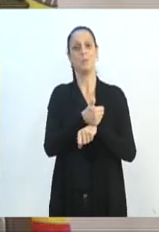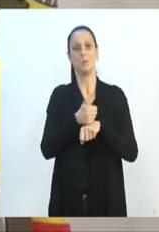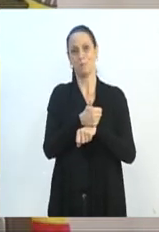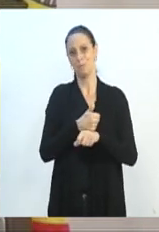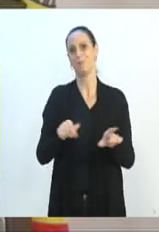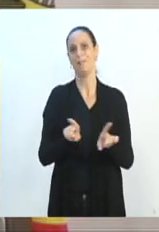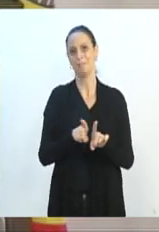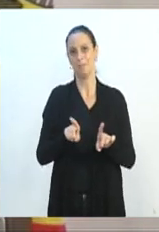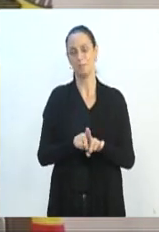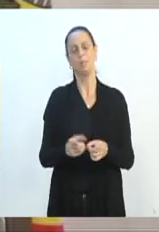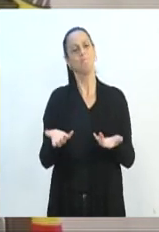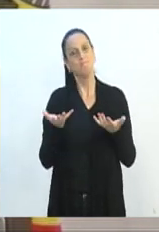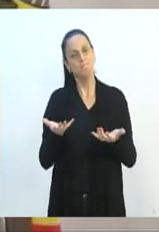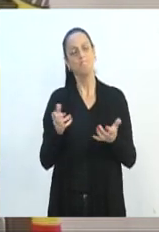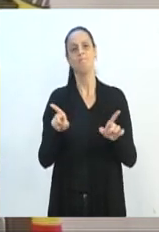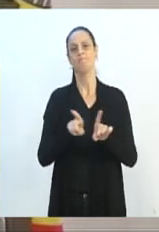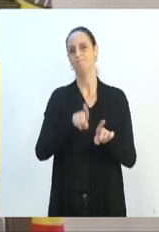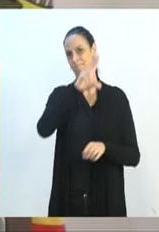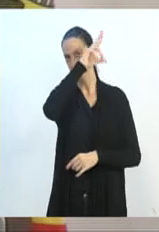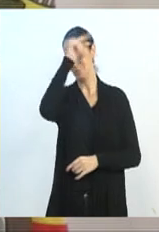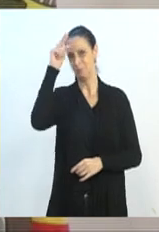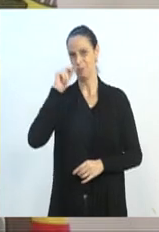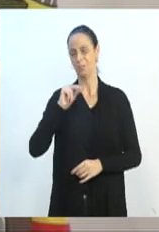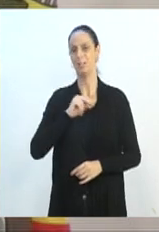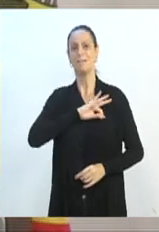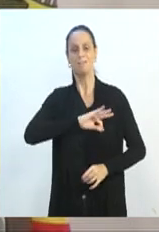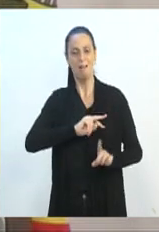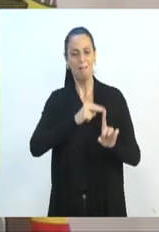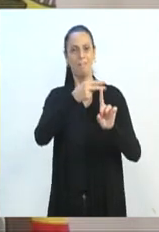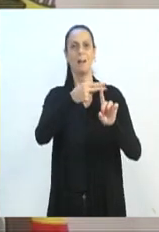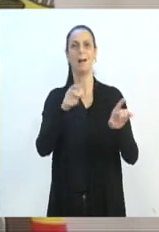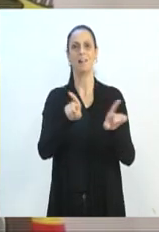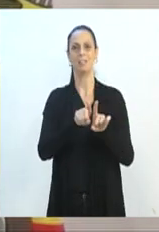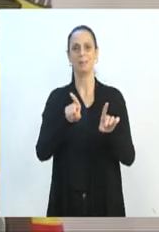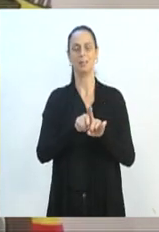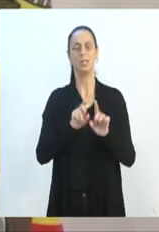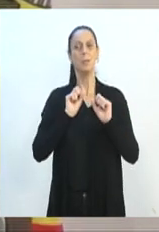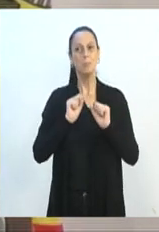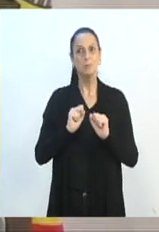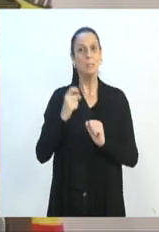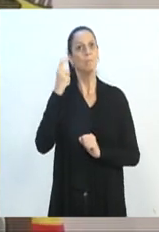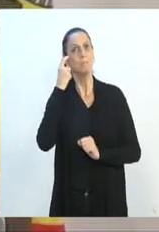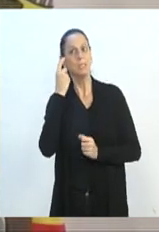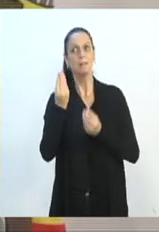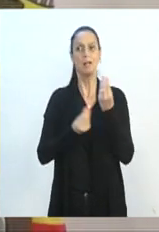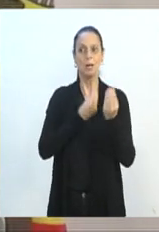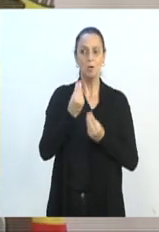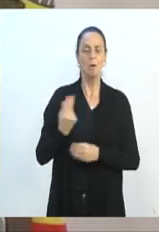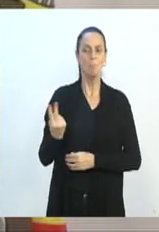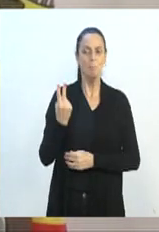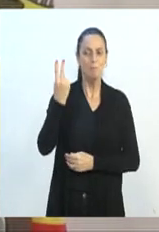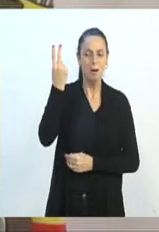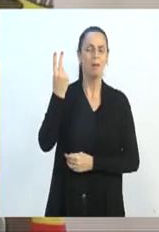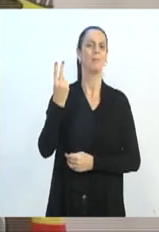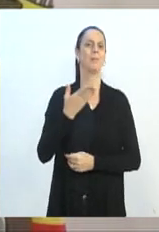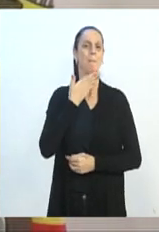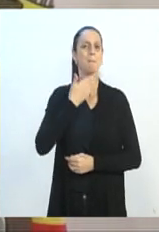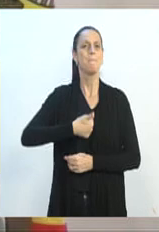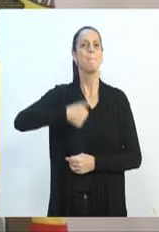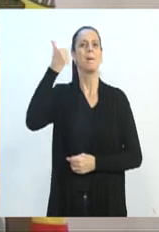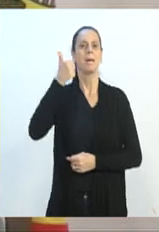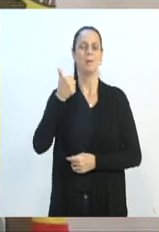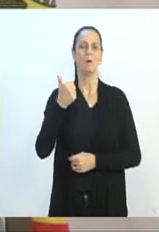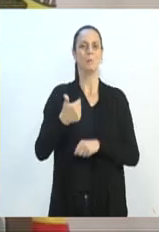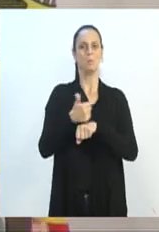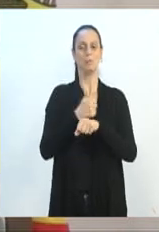muito que o executivo também começasse a repensar nessa postura e valorizar também esses servidores que lá